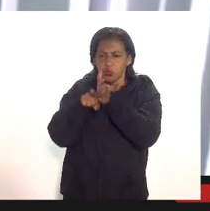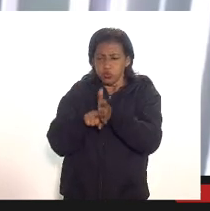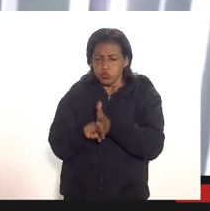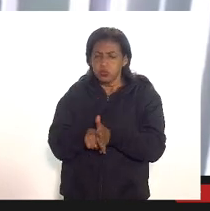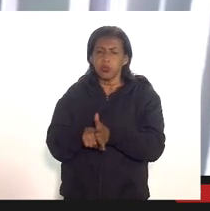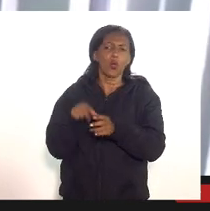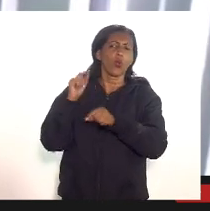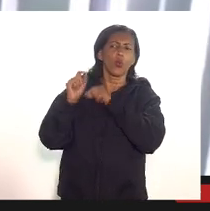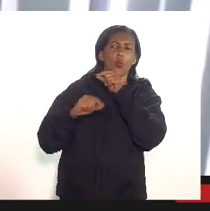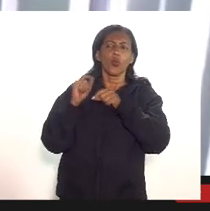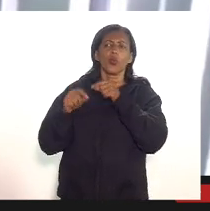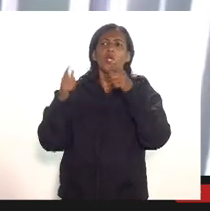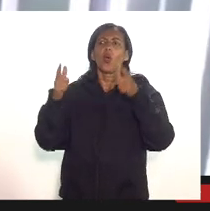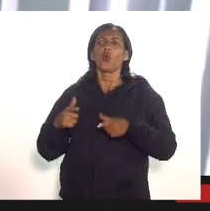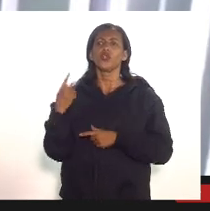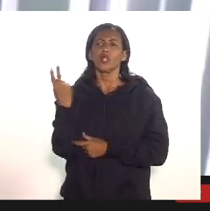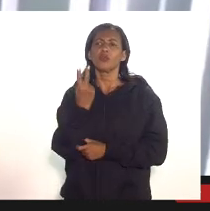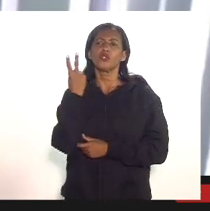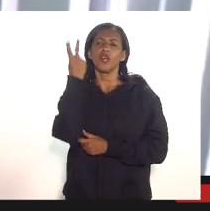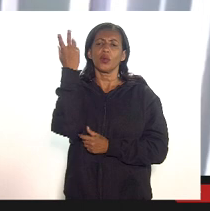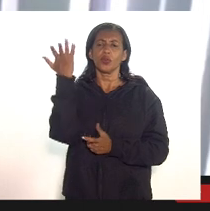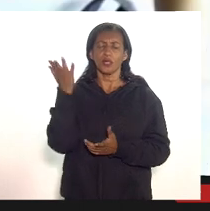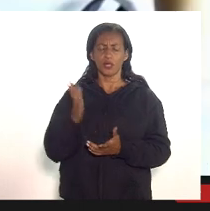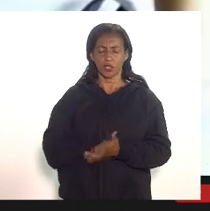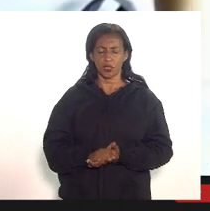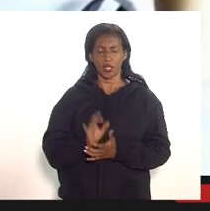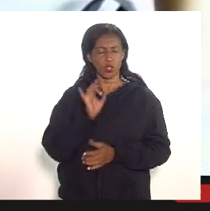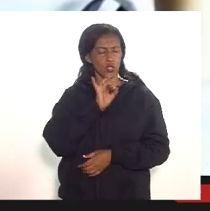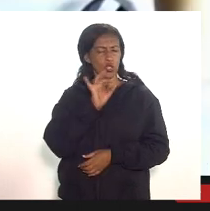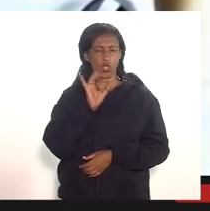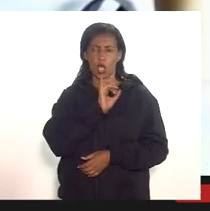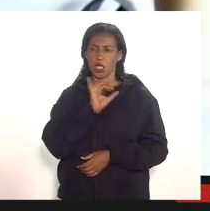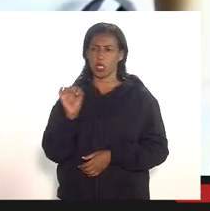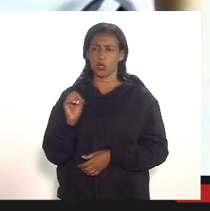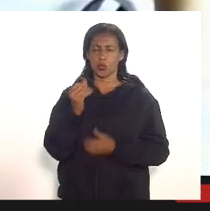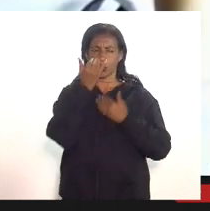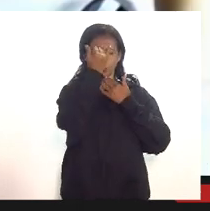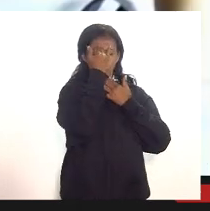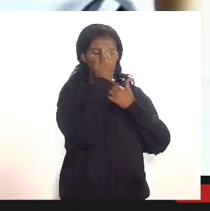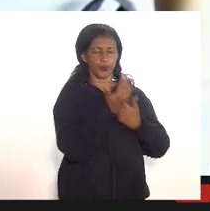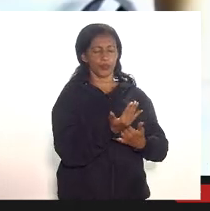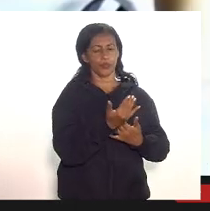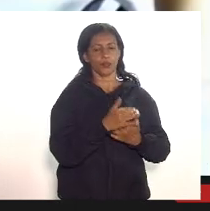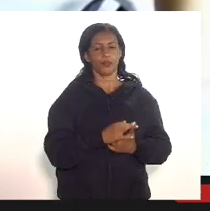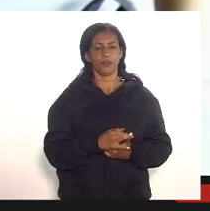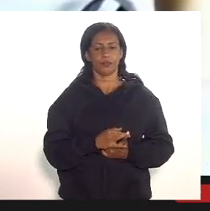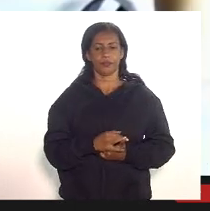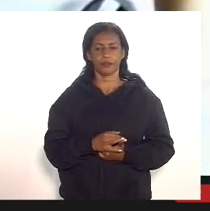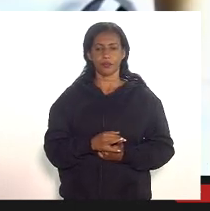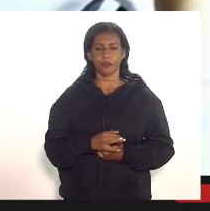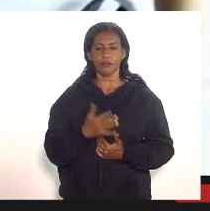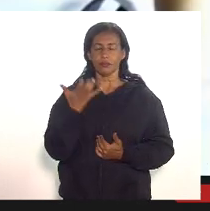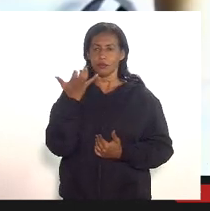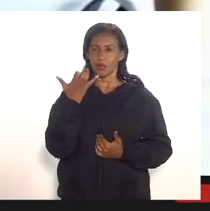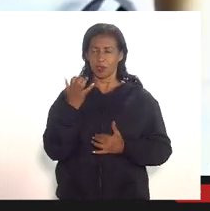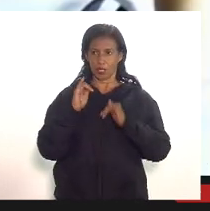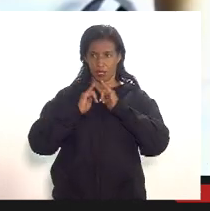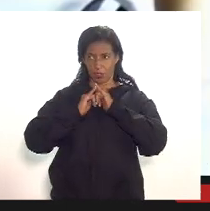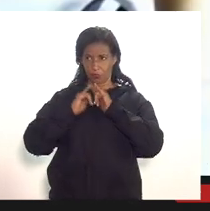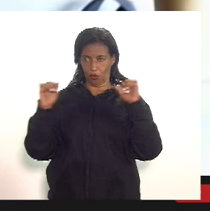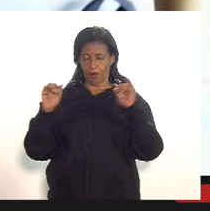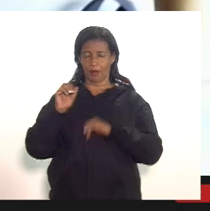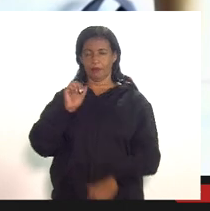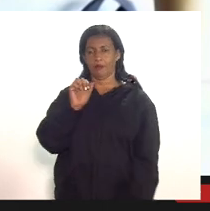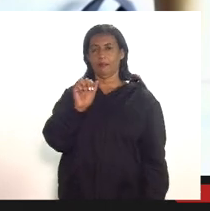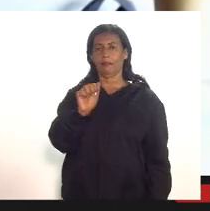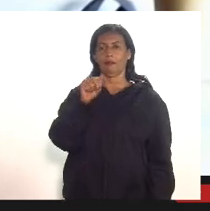aqui tentando contribuir é só isso deputado Luiz Paulo obrigado deputado Valdeck queria informar a vossa excelência que a NP